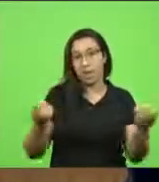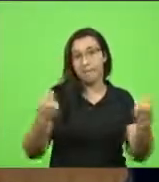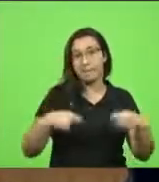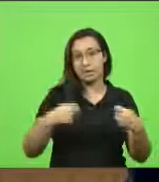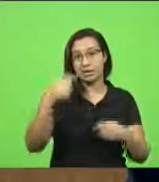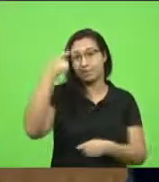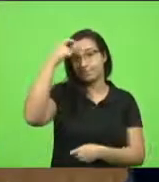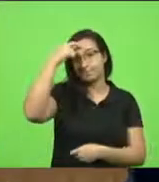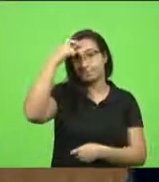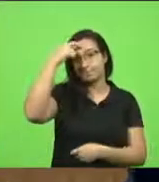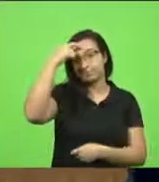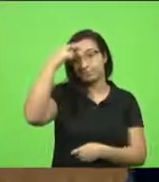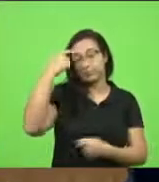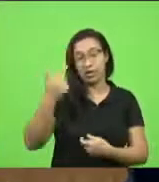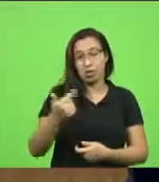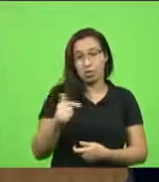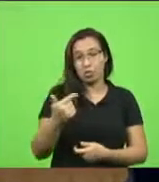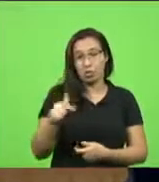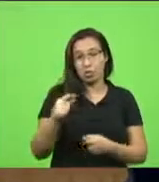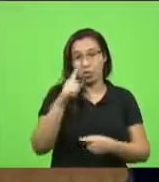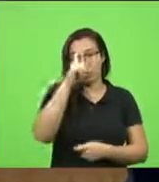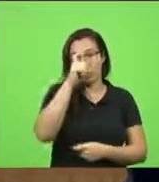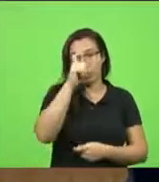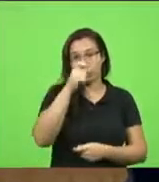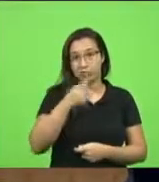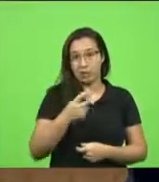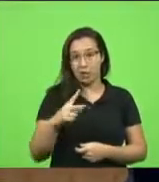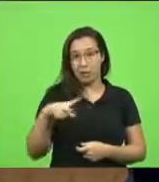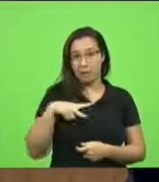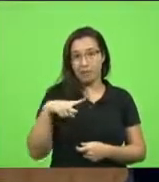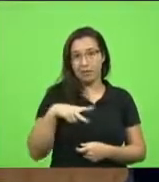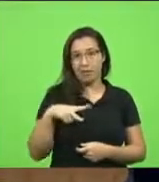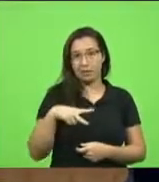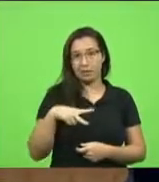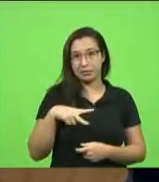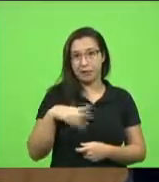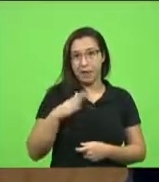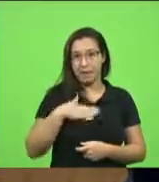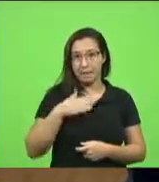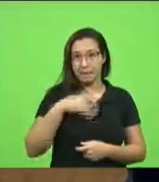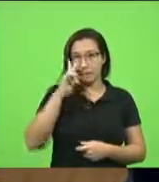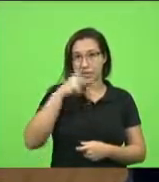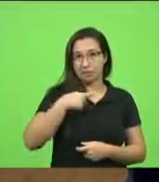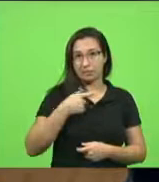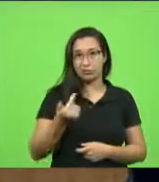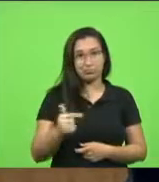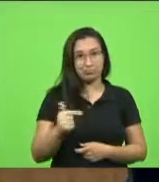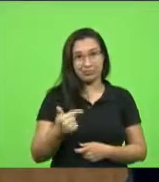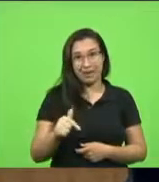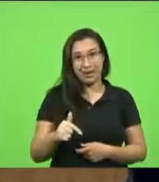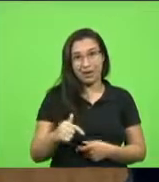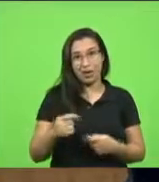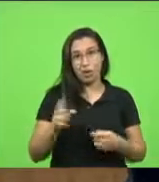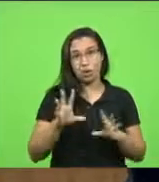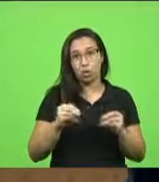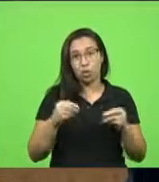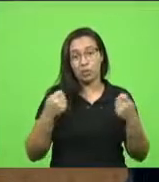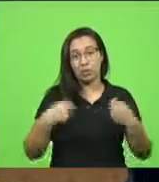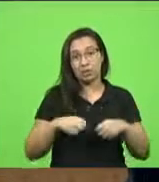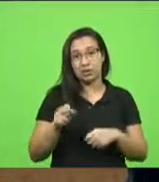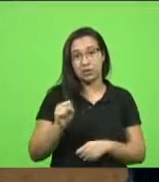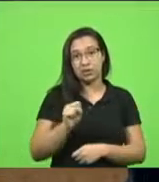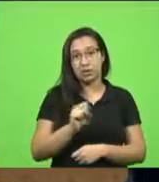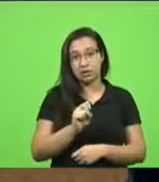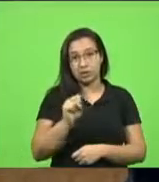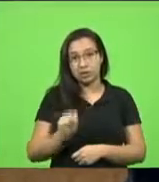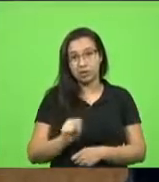Ninguém tem um hospital no quintal da sua casa. Então, quero fazer esse chamado aqui, parabenizar pelo apoio à defesa da